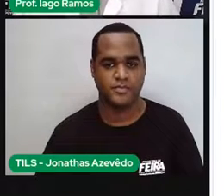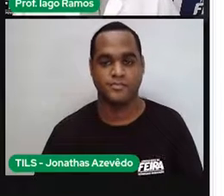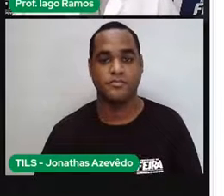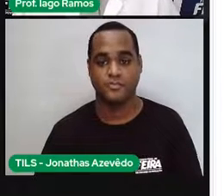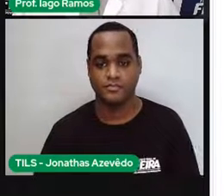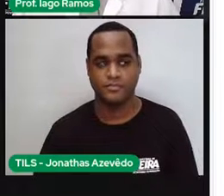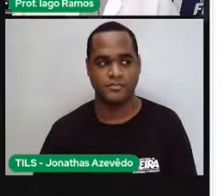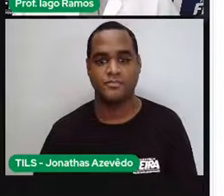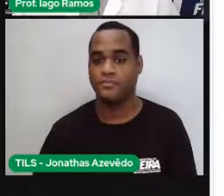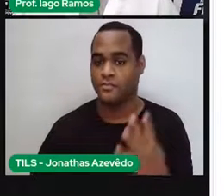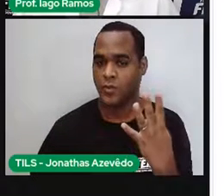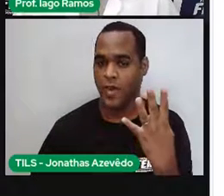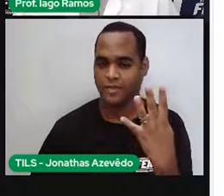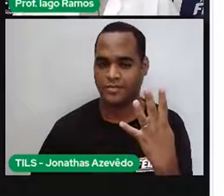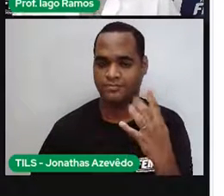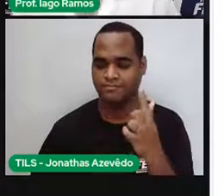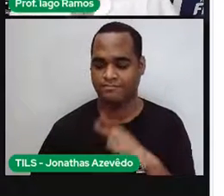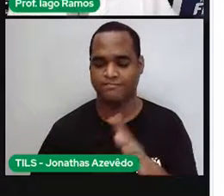4 voltas.